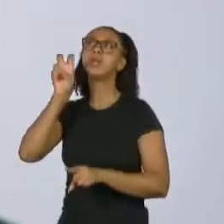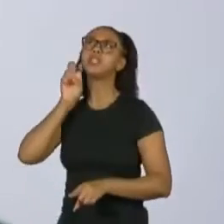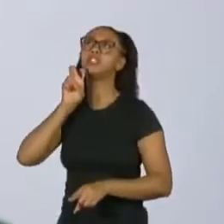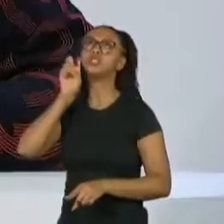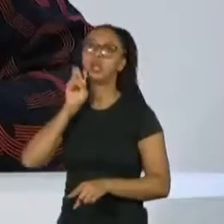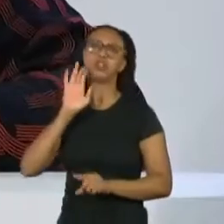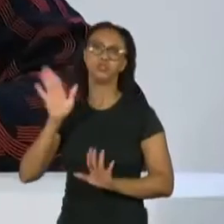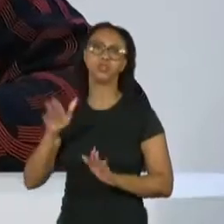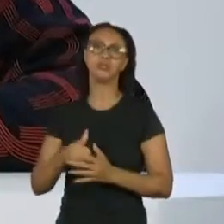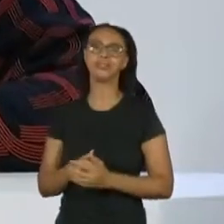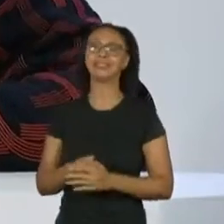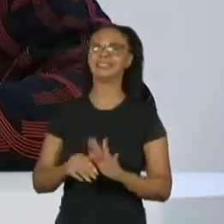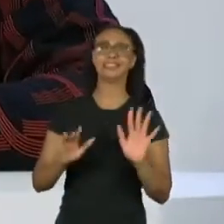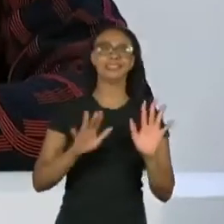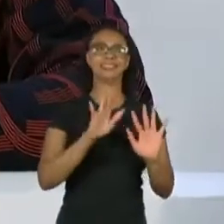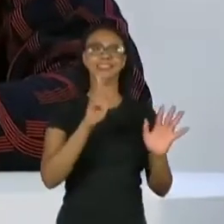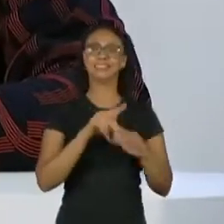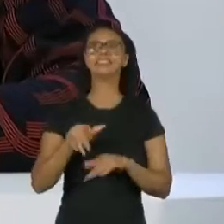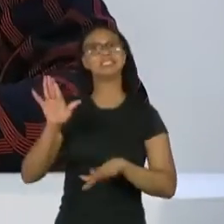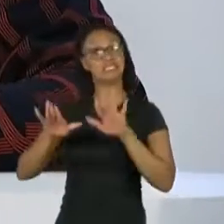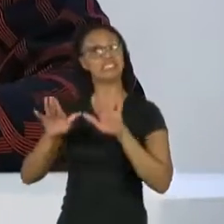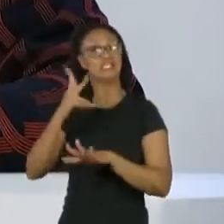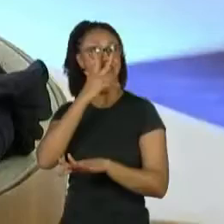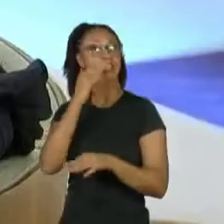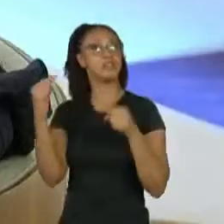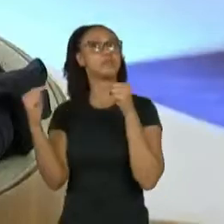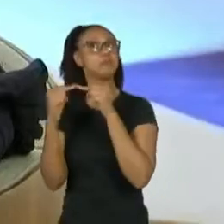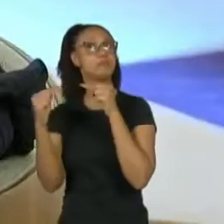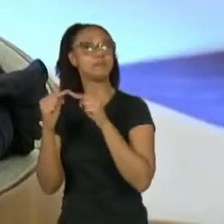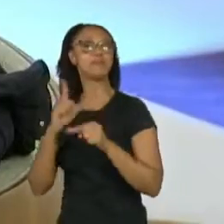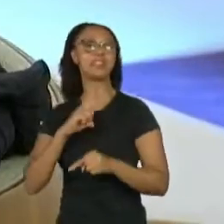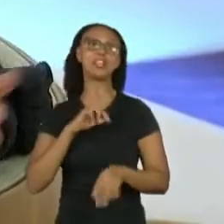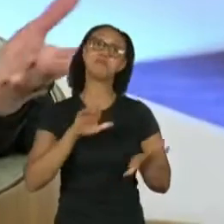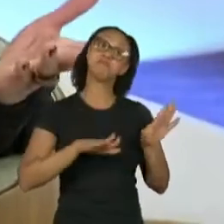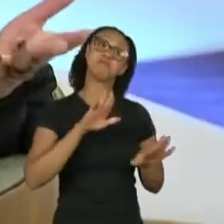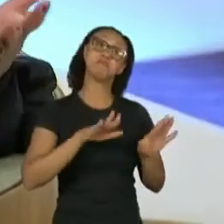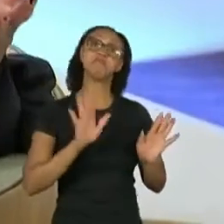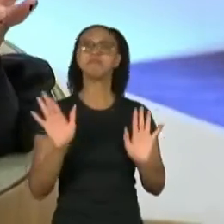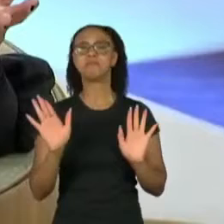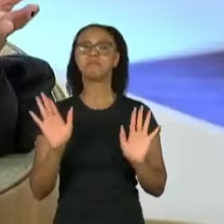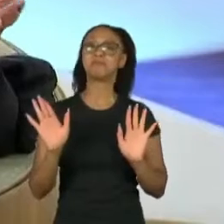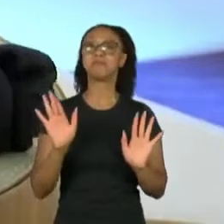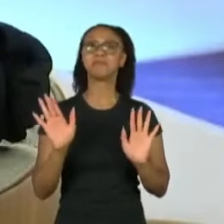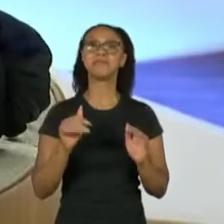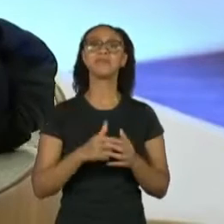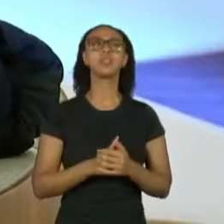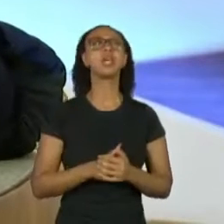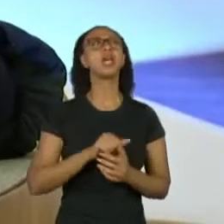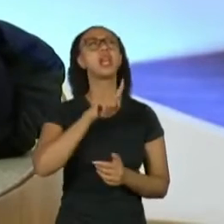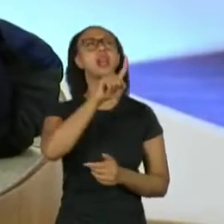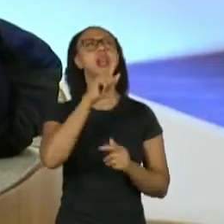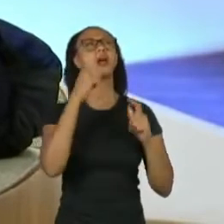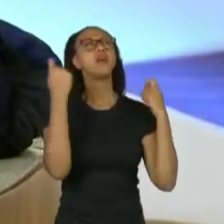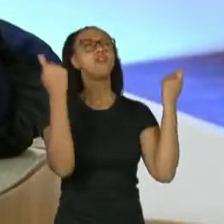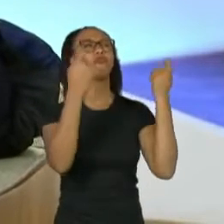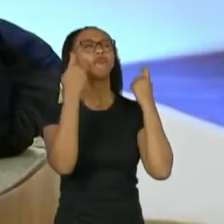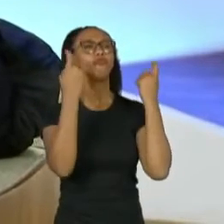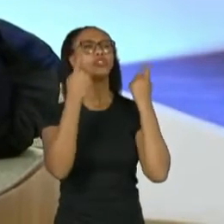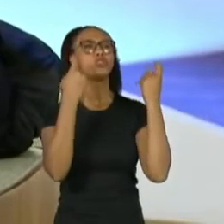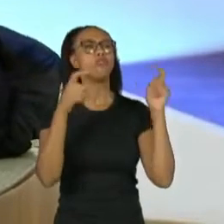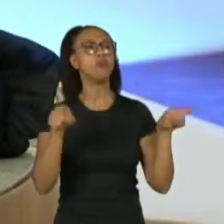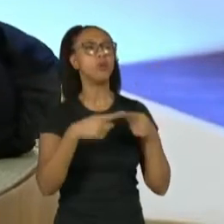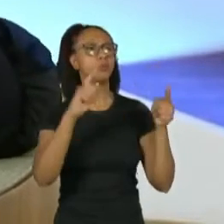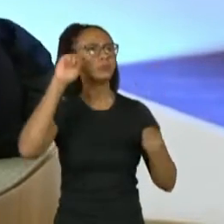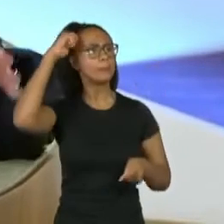Alguma conexão pela Nigéria? Deu uma conexão rápida, né, para algum outro lugar. Para Festival de Música